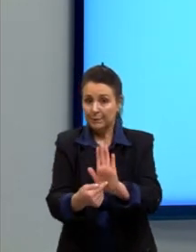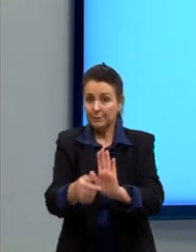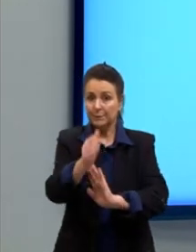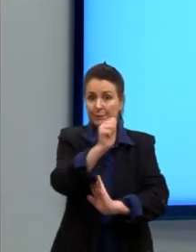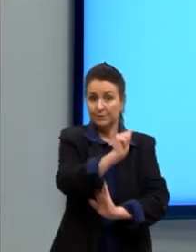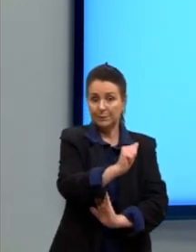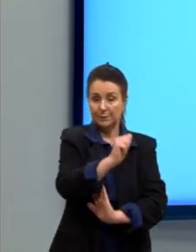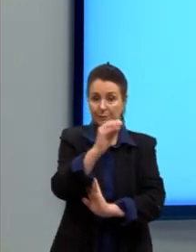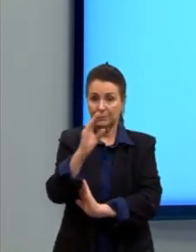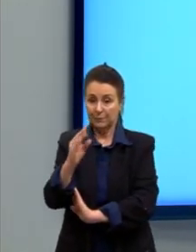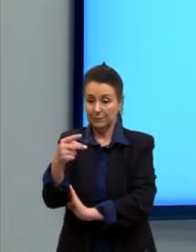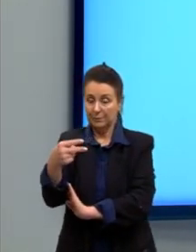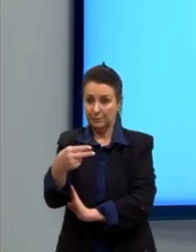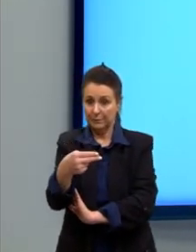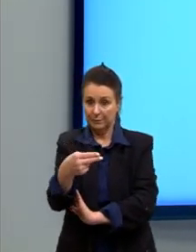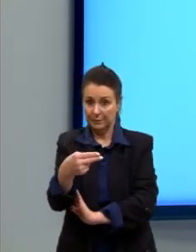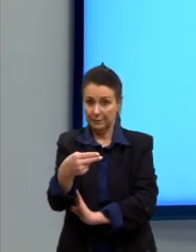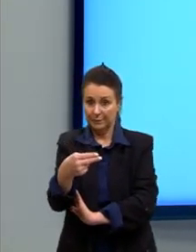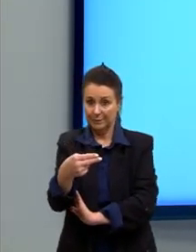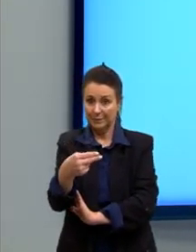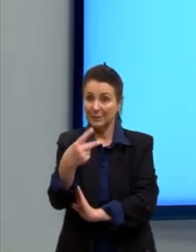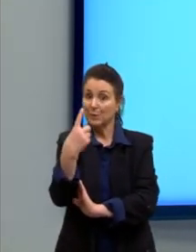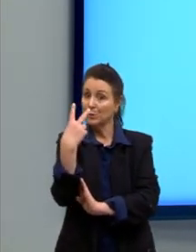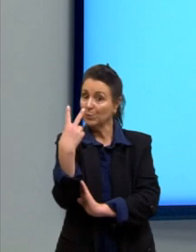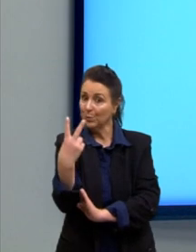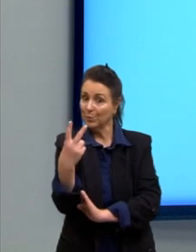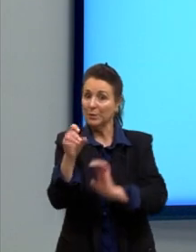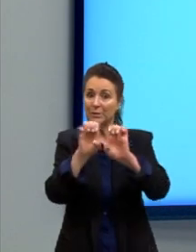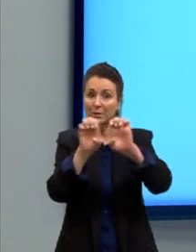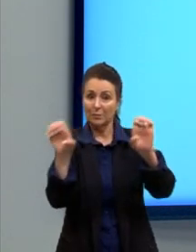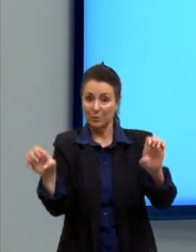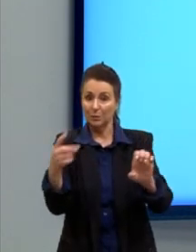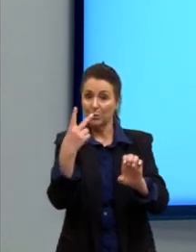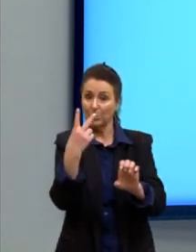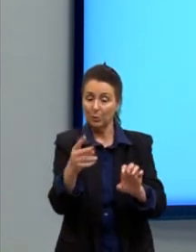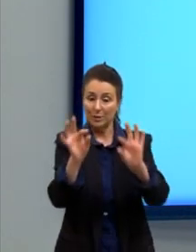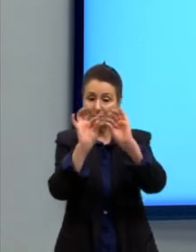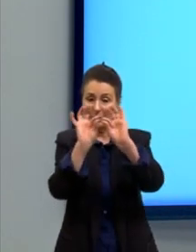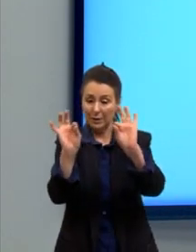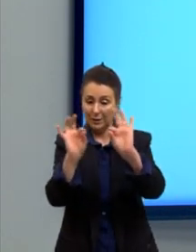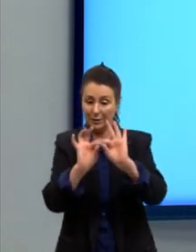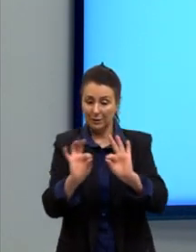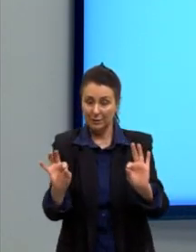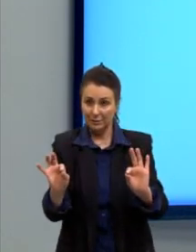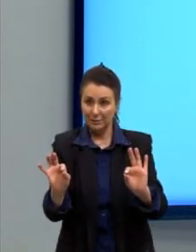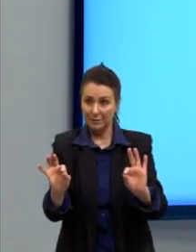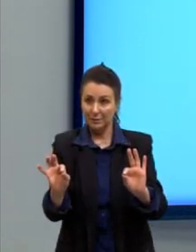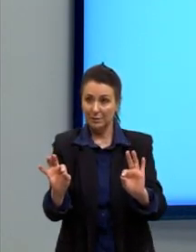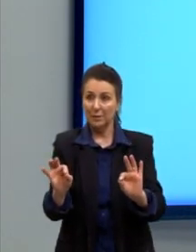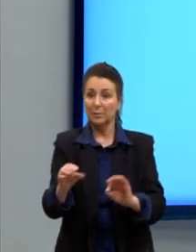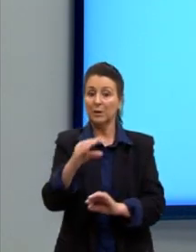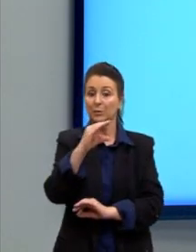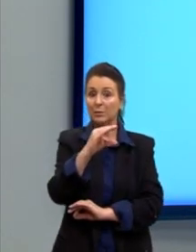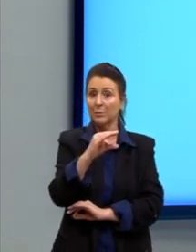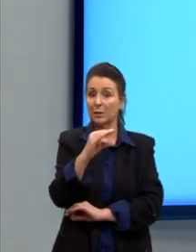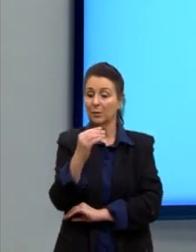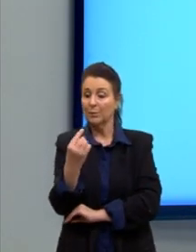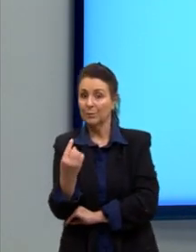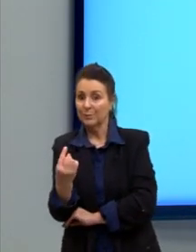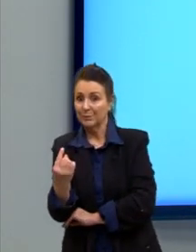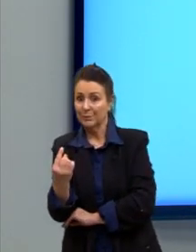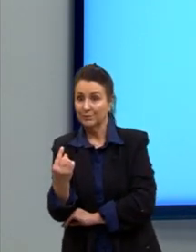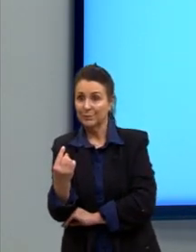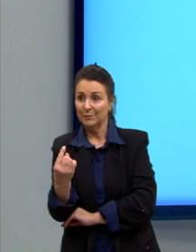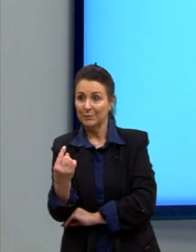eles seriam iguais nas duas equações das duas retas, mas nós vamos chamar, então, o C da primeira reta de